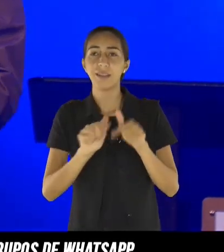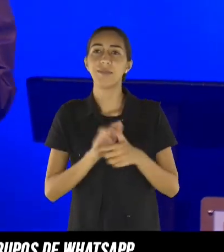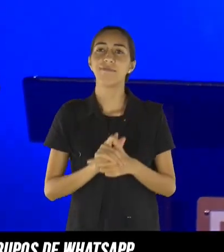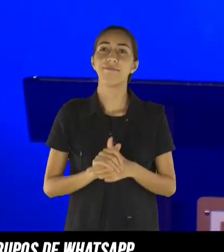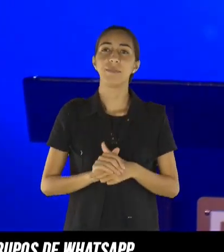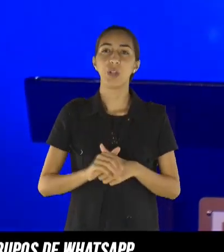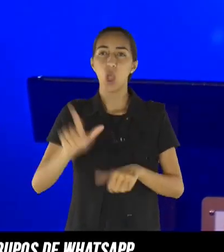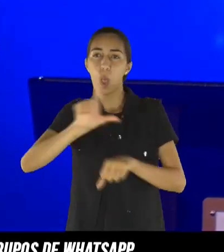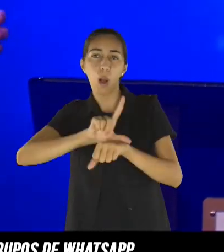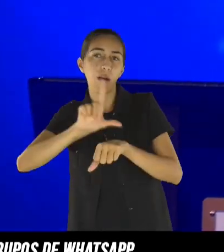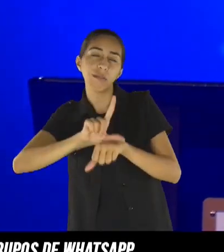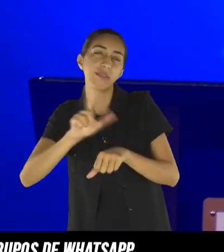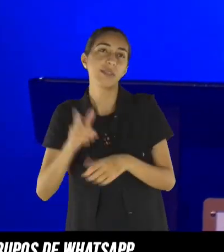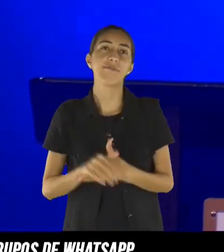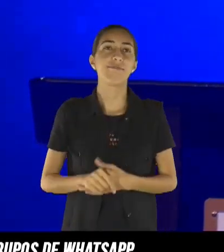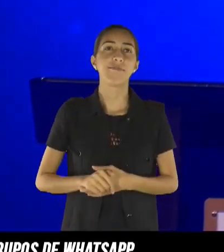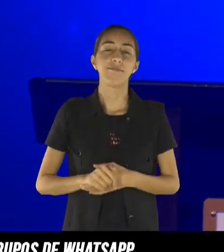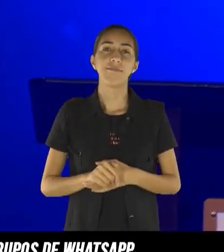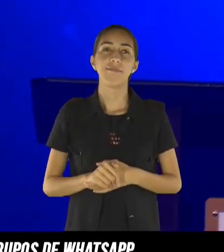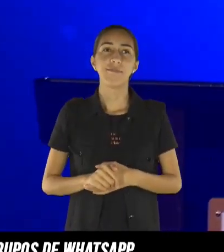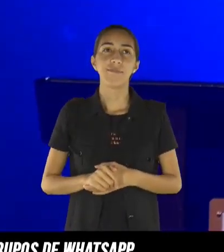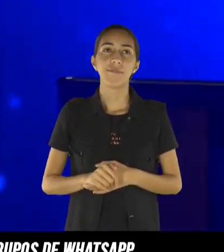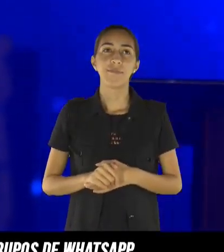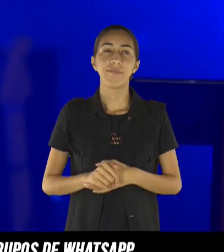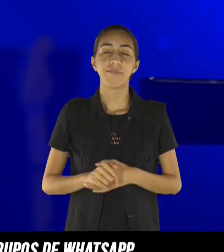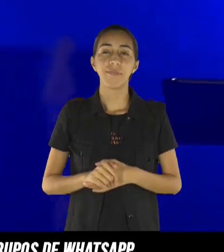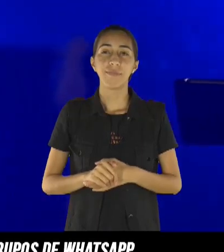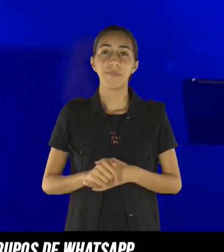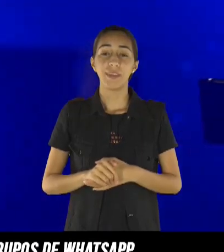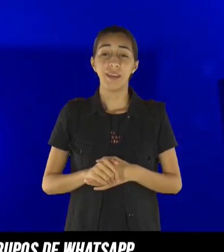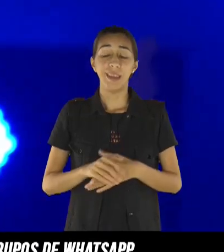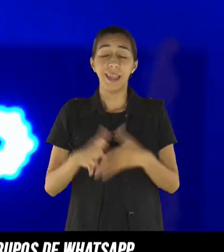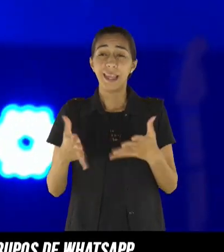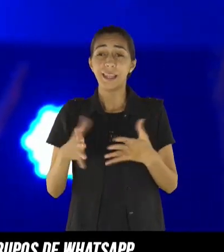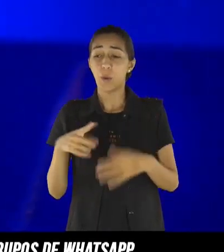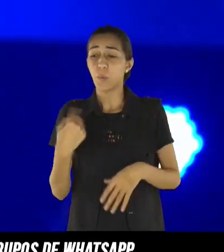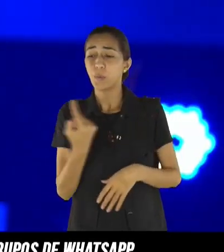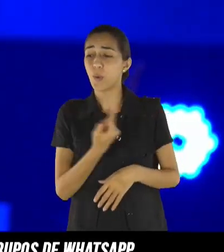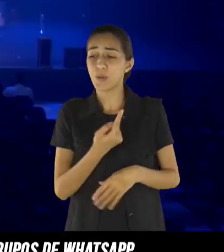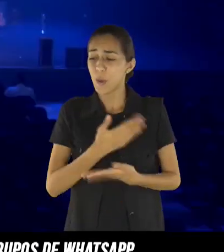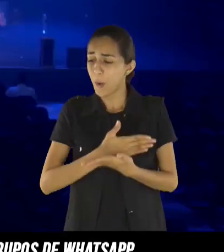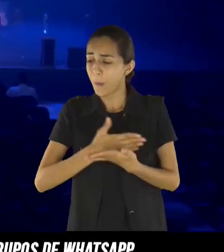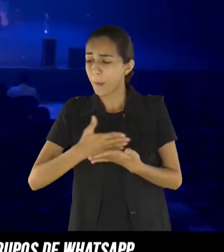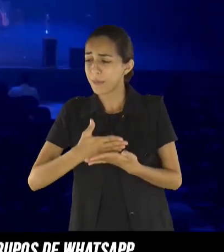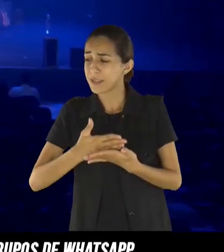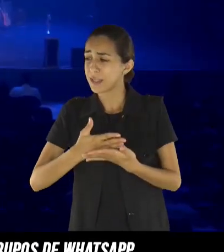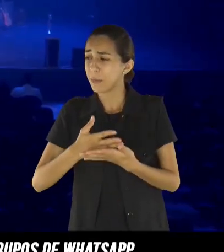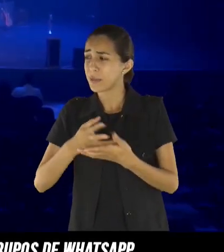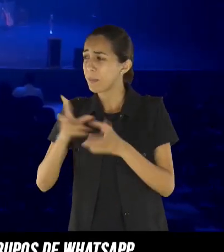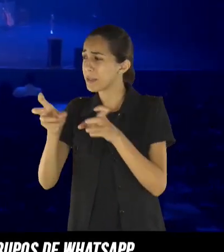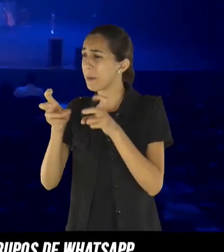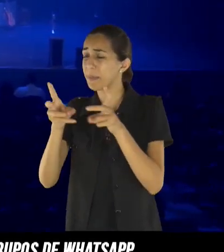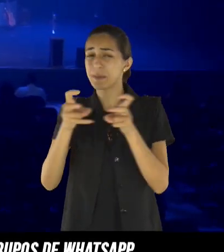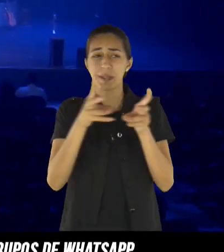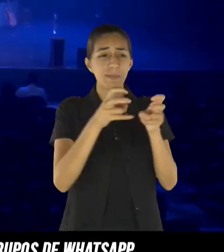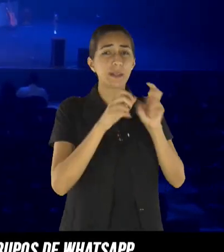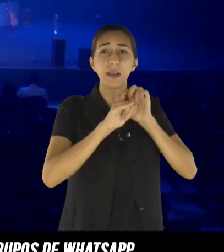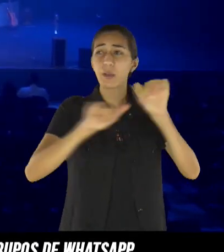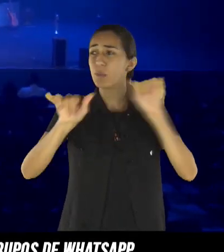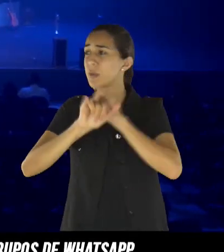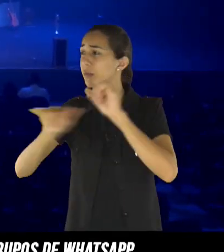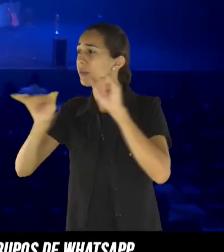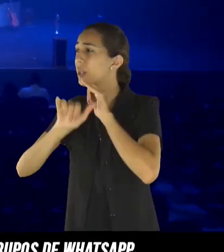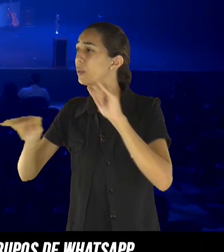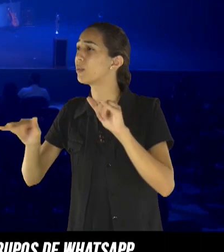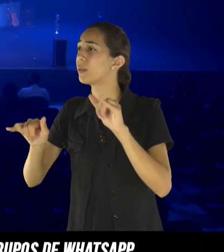O ânimo da gente começa a se esvair, porque a gente começa a ouvir as notícias e começa a fazer uma projeção do que pode acontecer no futuro.